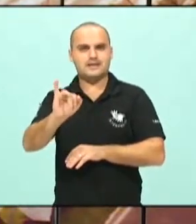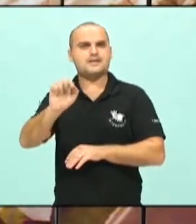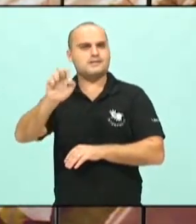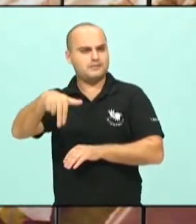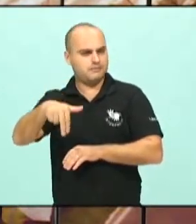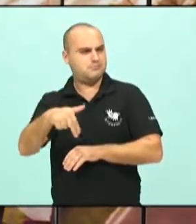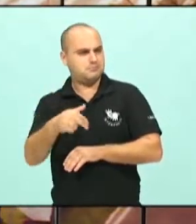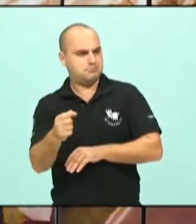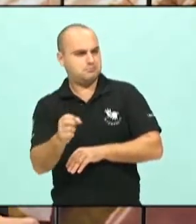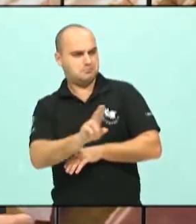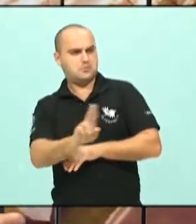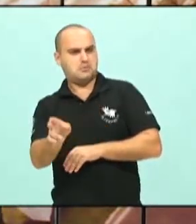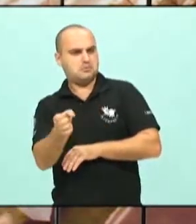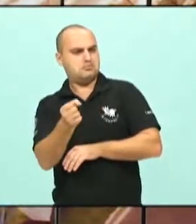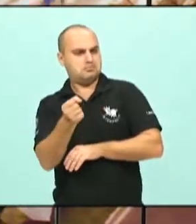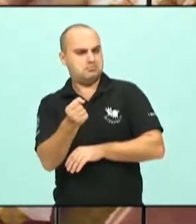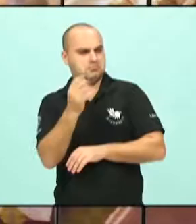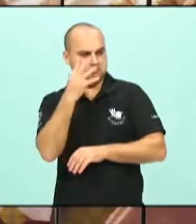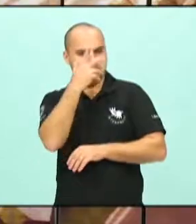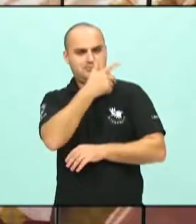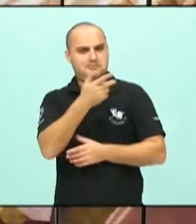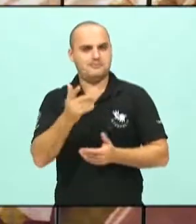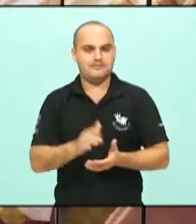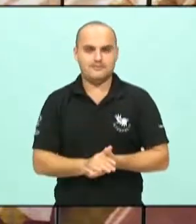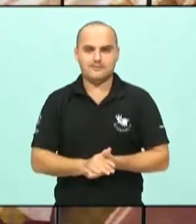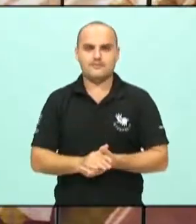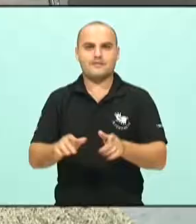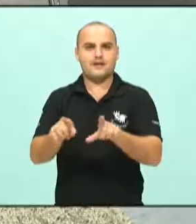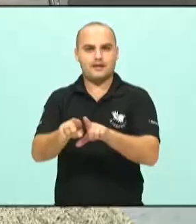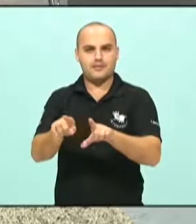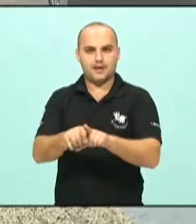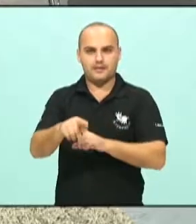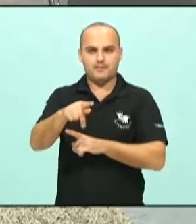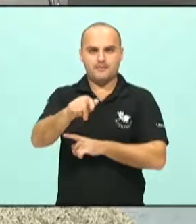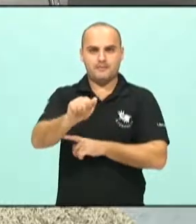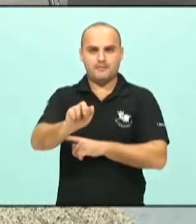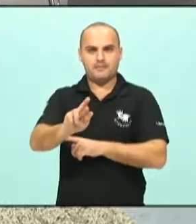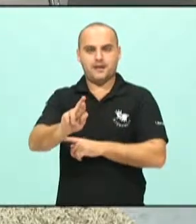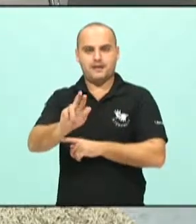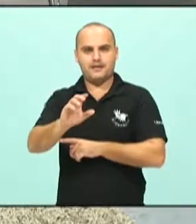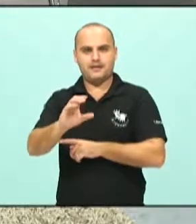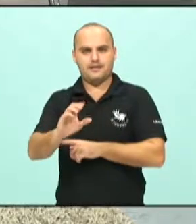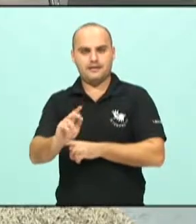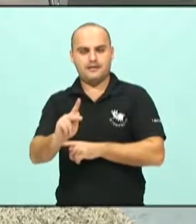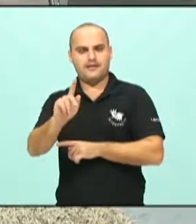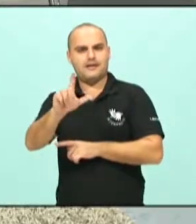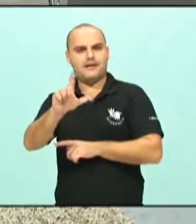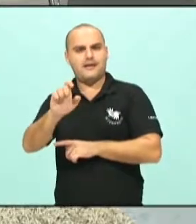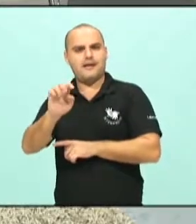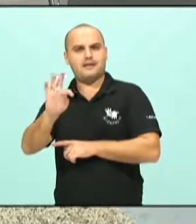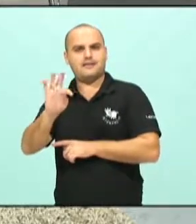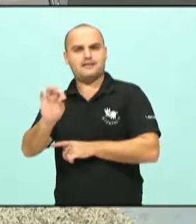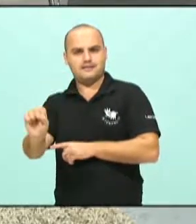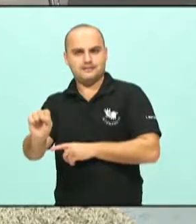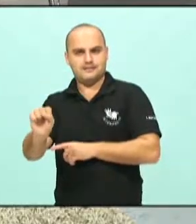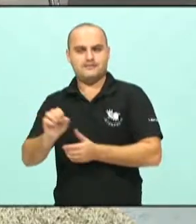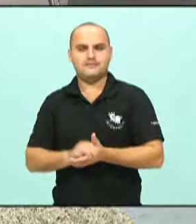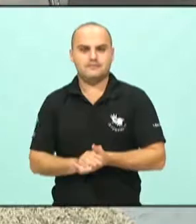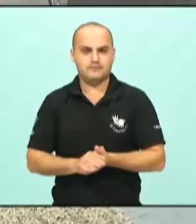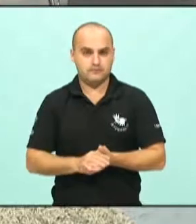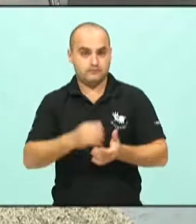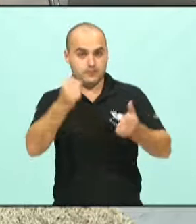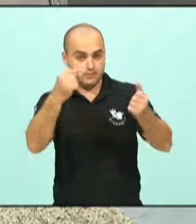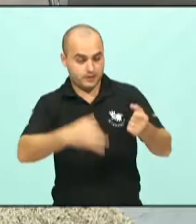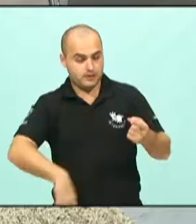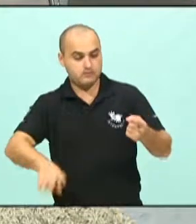Backstations. E também a inclusão de parklets. Agora o senhor vai explicar o que é o